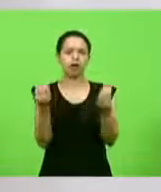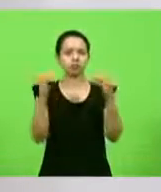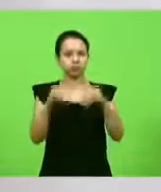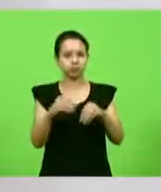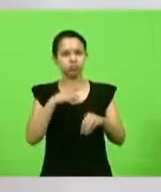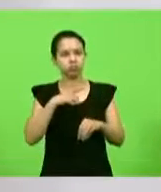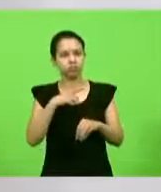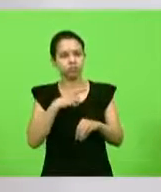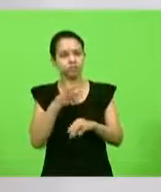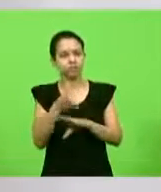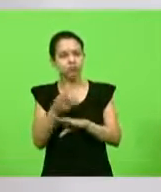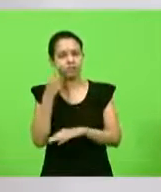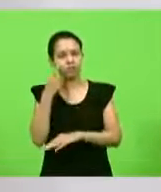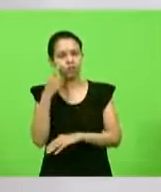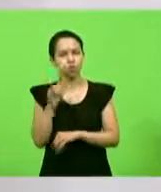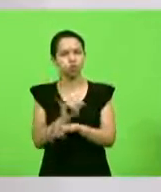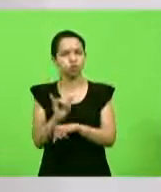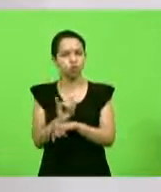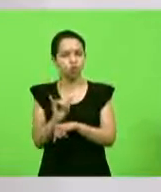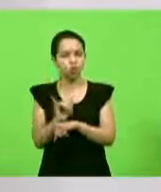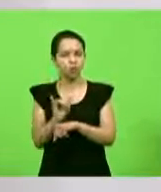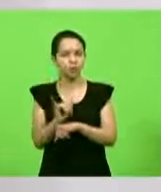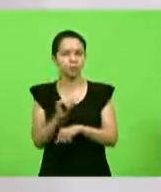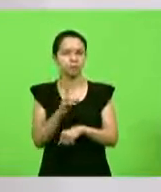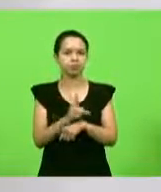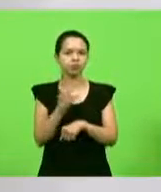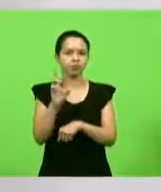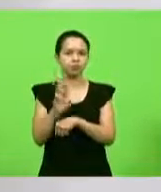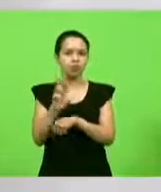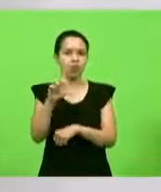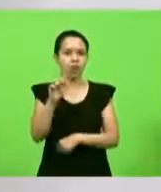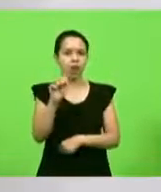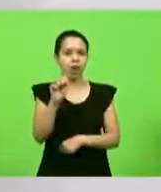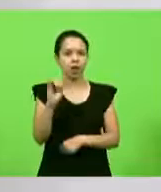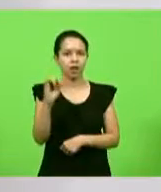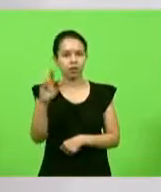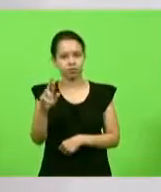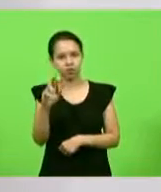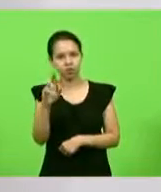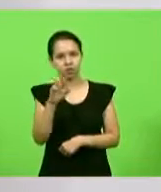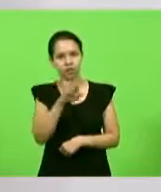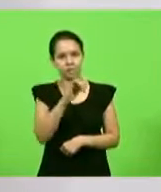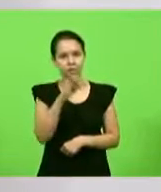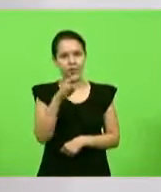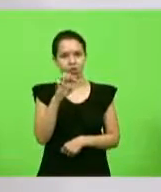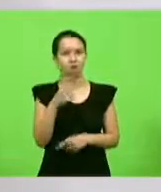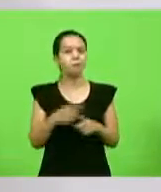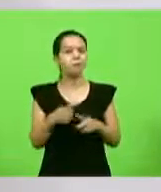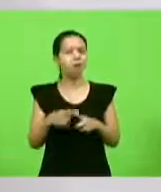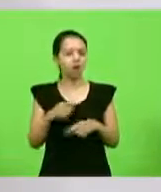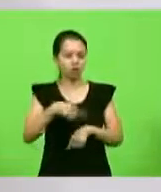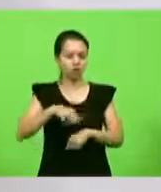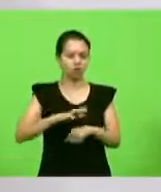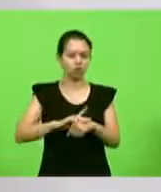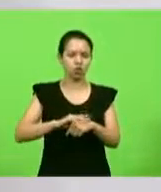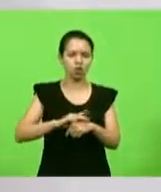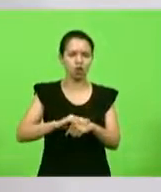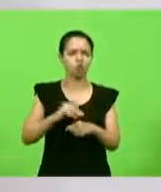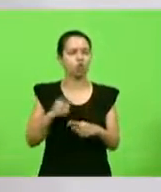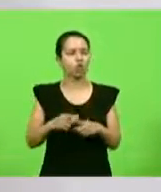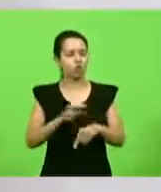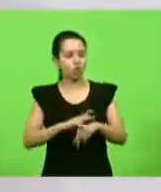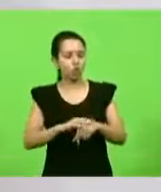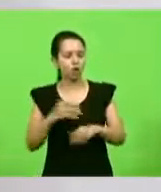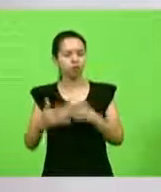vá lá no YouTube, coloque Dr. Laíri Ribeiro, por que adoecemos? Por que continuamos adoecendo?